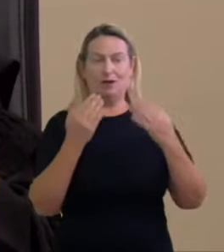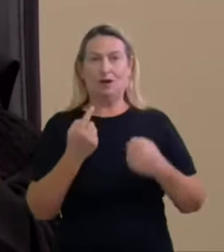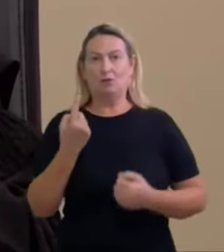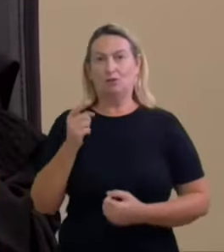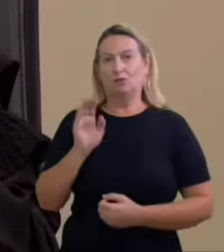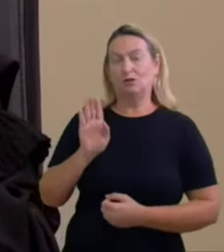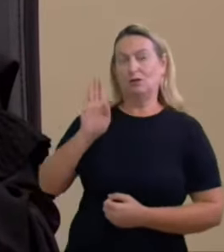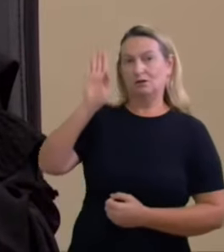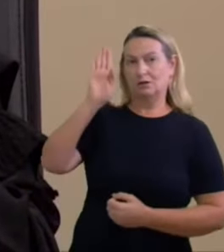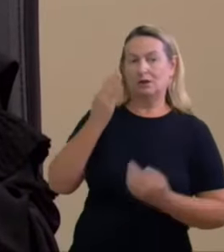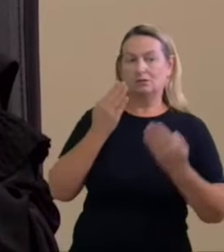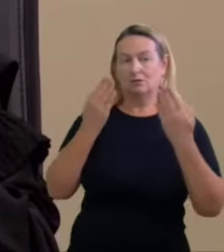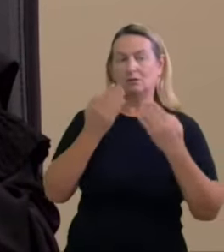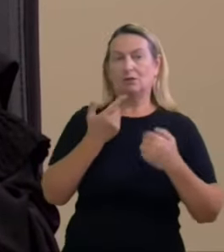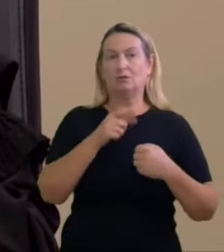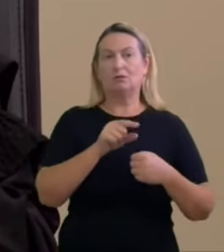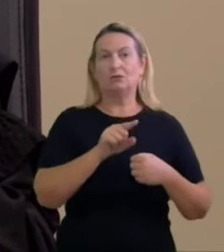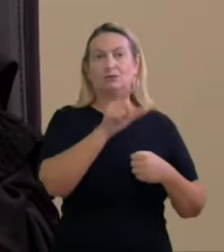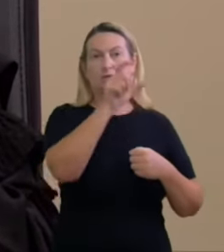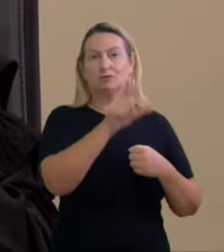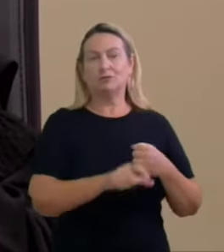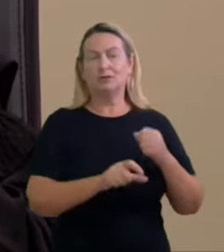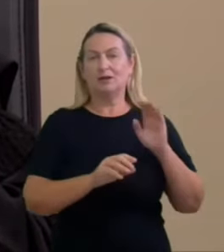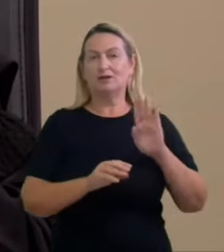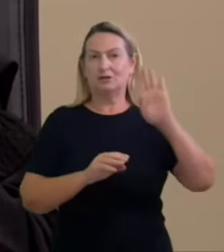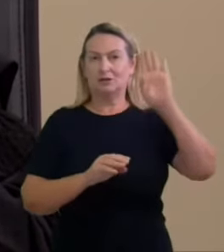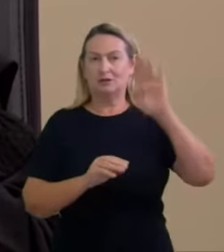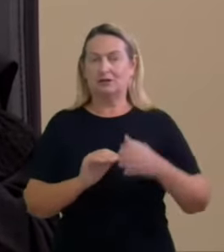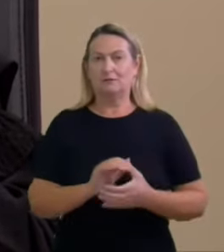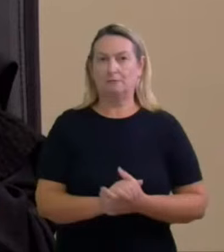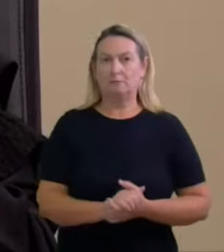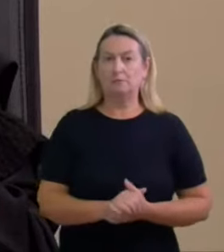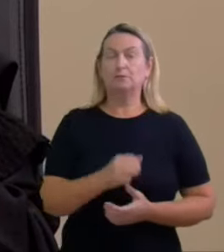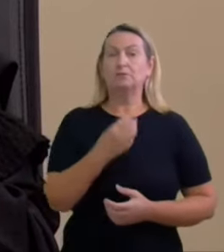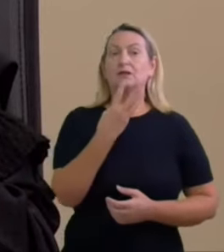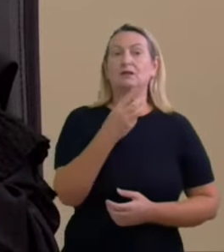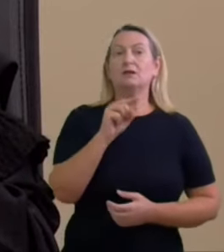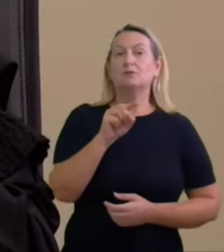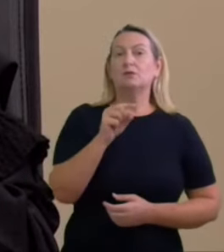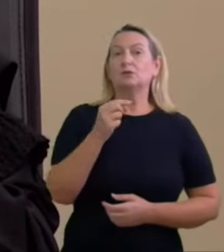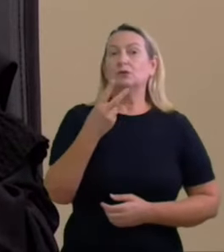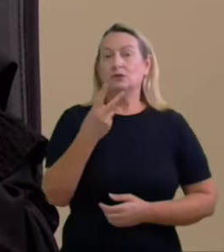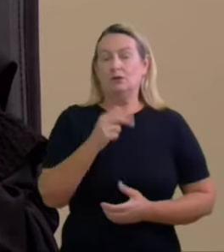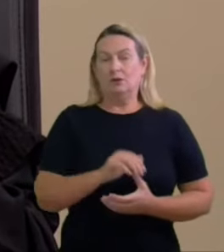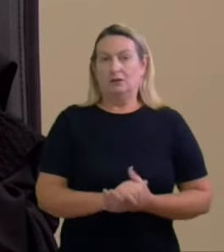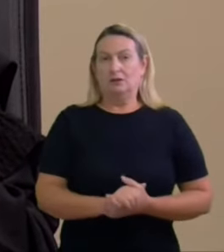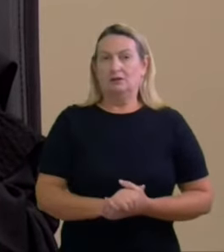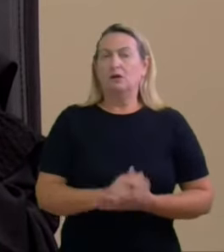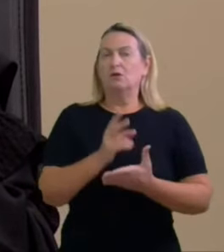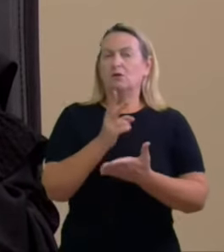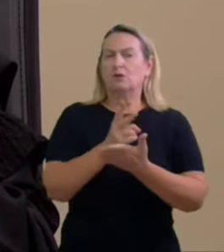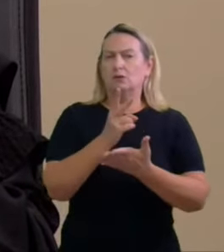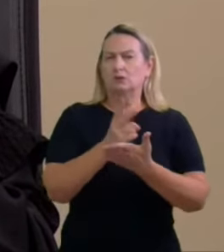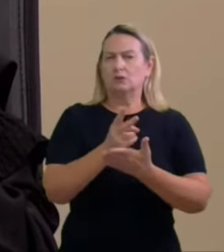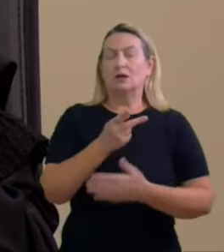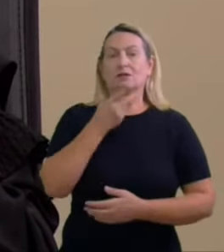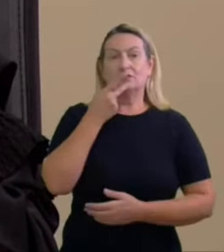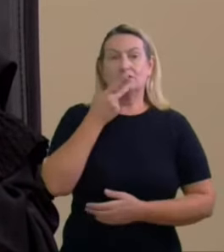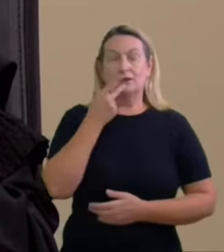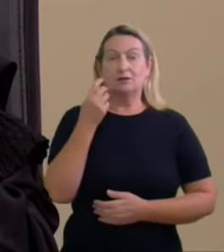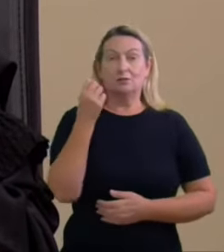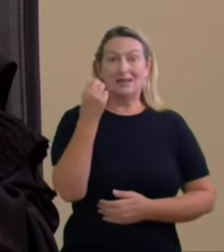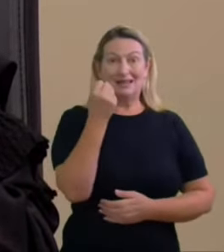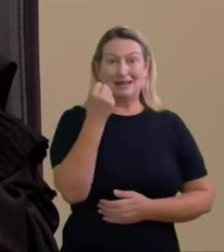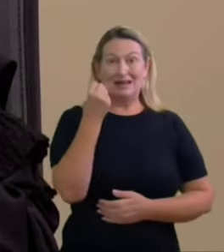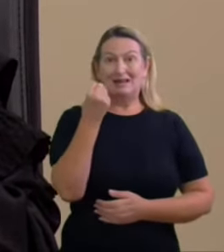item 3.2 ainda falando sobre a gravidade e